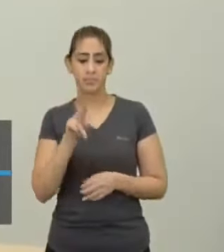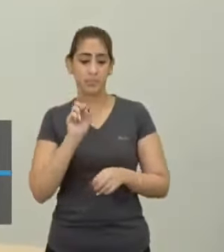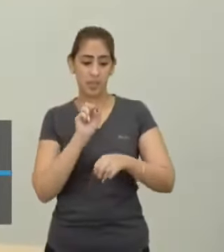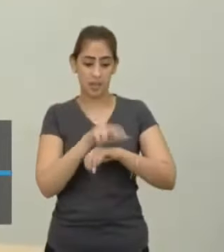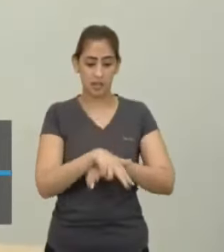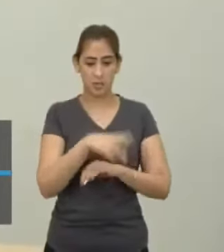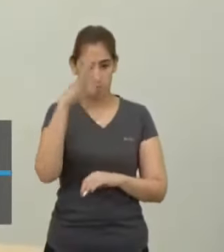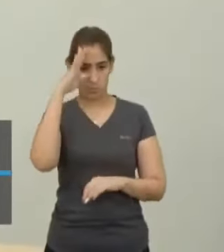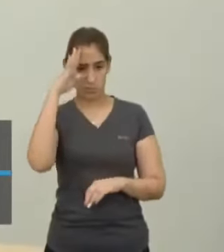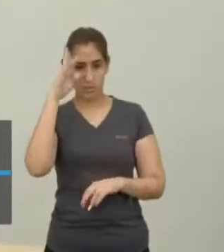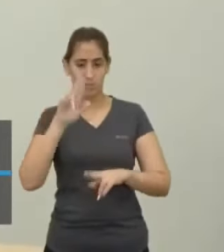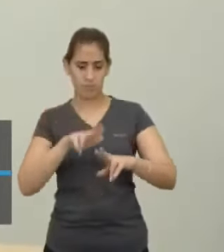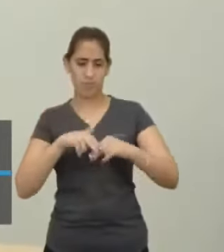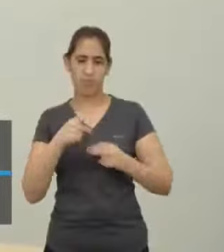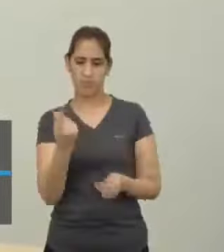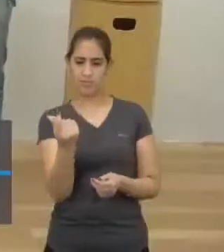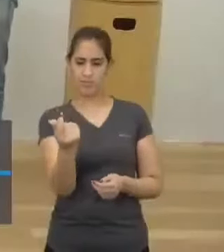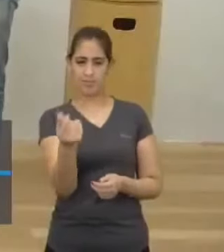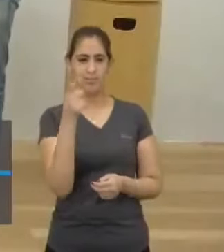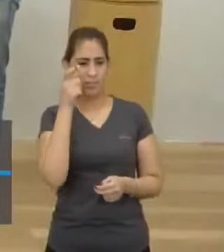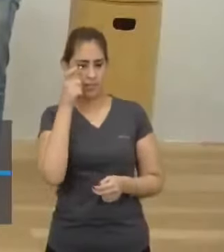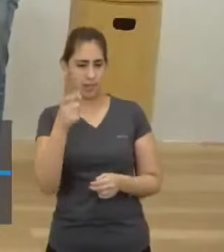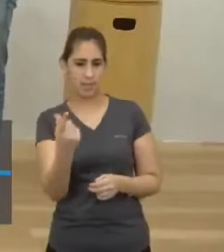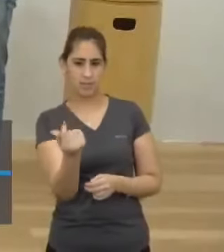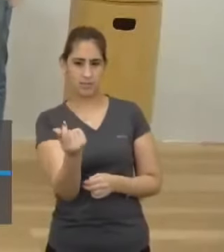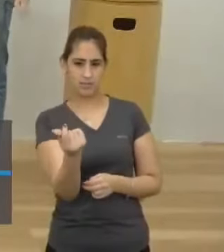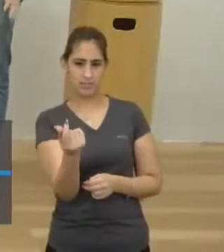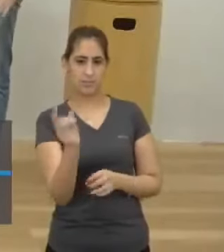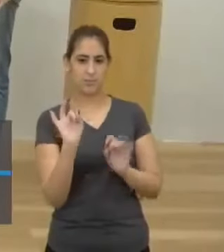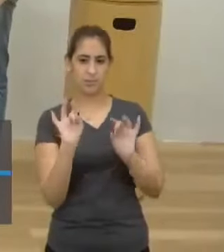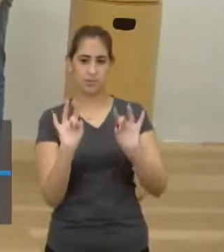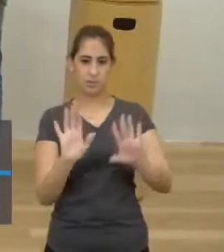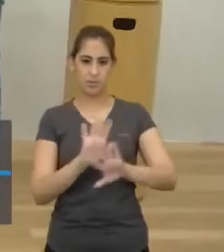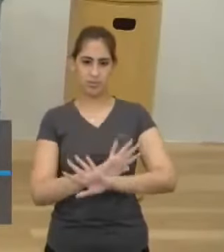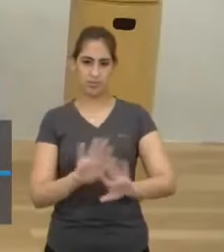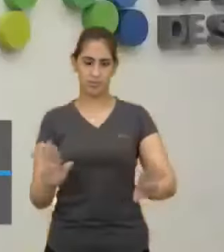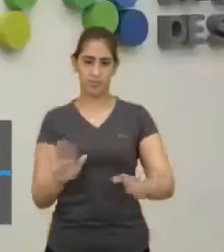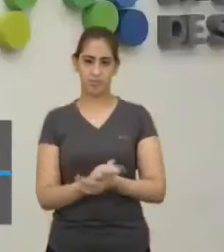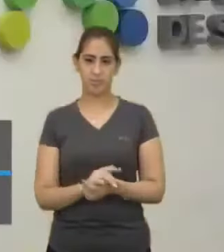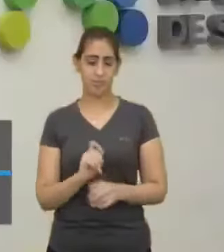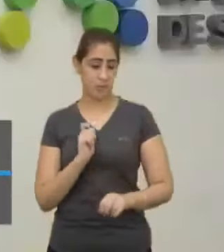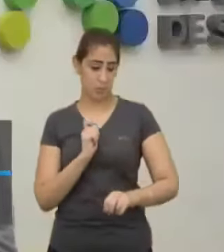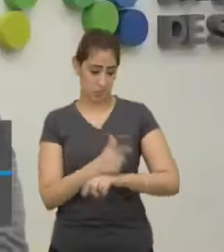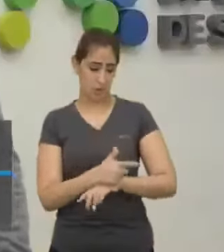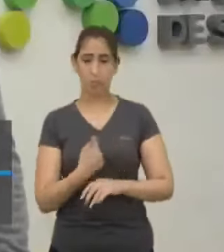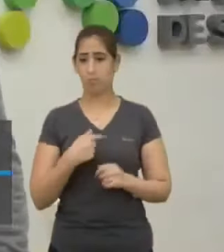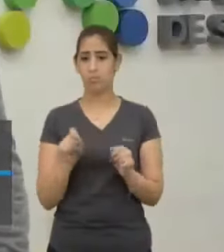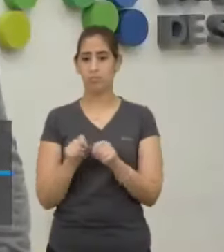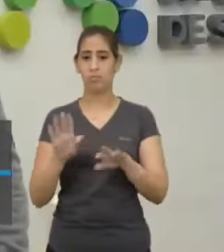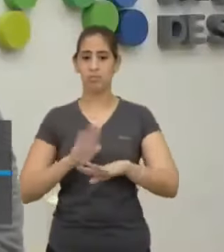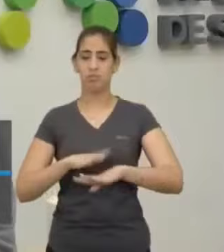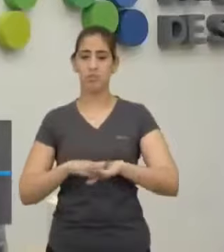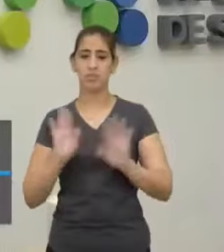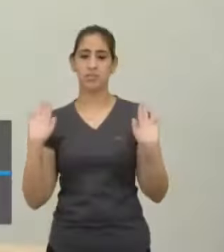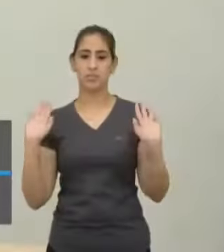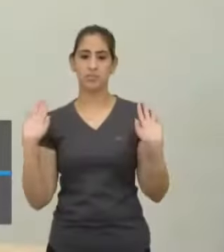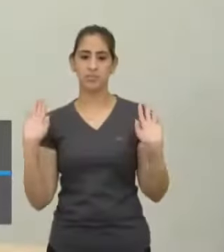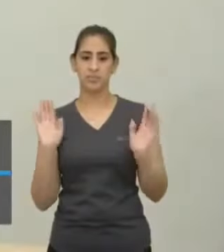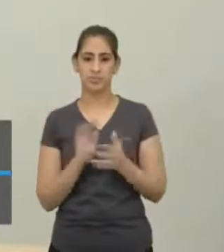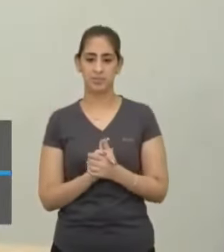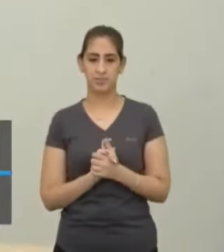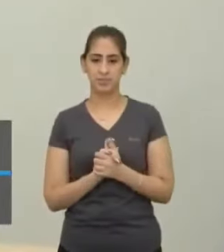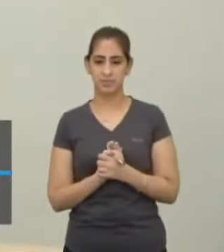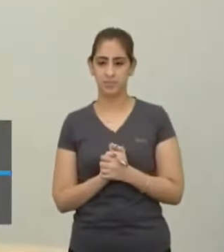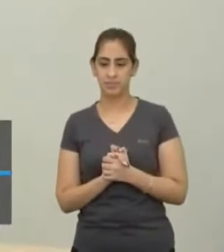dinheiro, né? Isso, mercenário é quem só faz a coisa por dinheiro Pagou, tá fazendo Tem nada de ideologia,